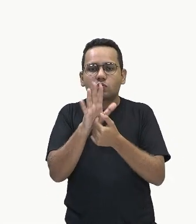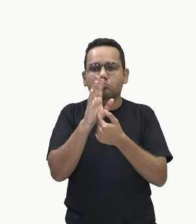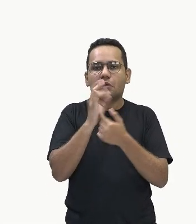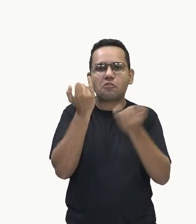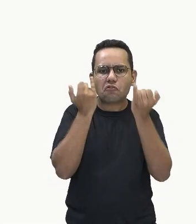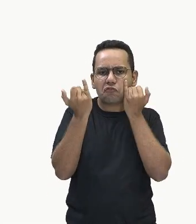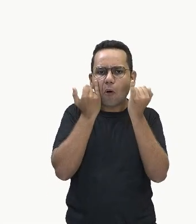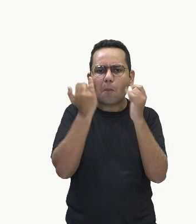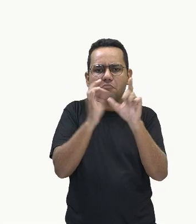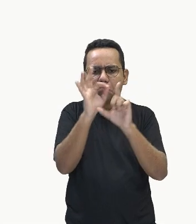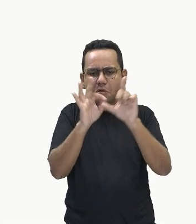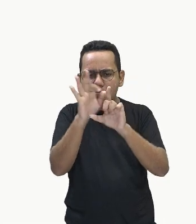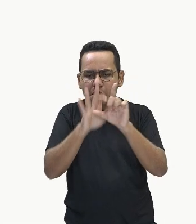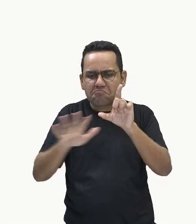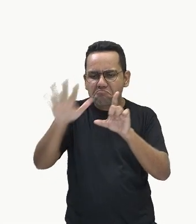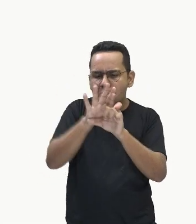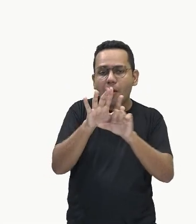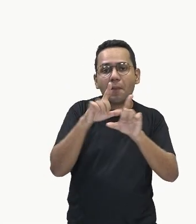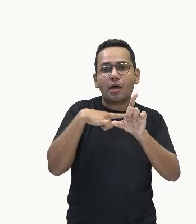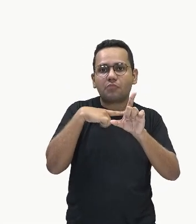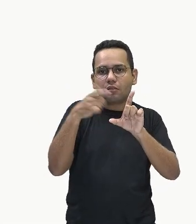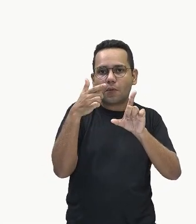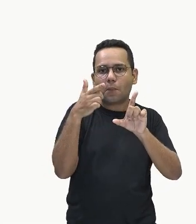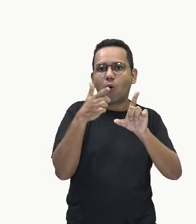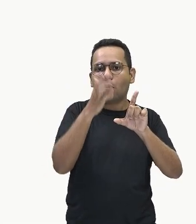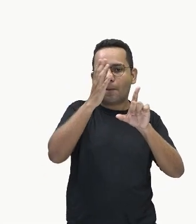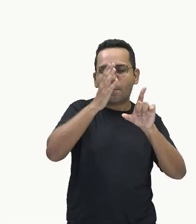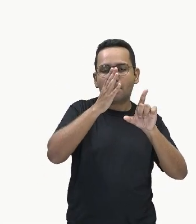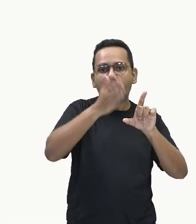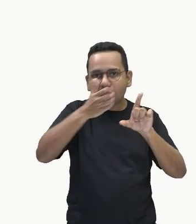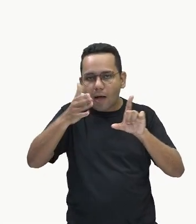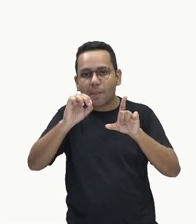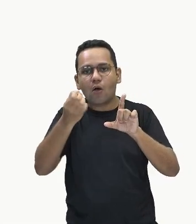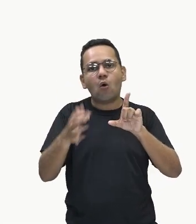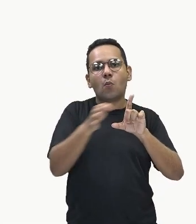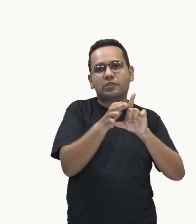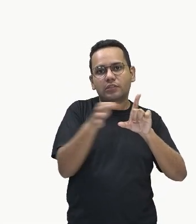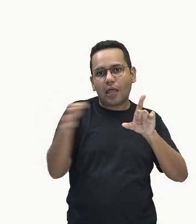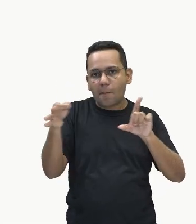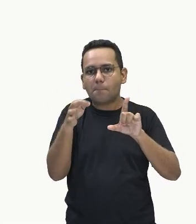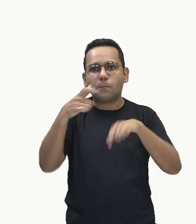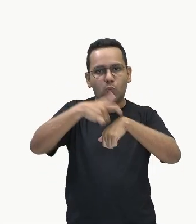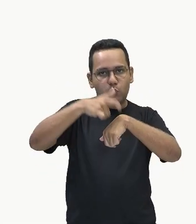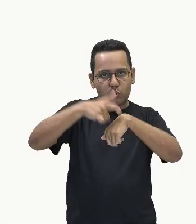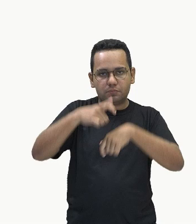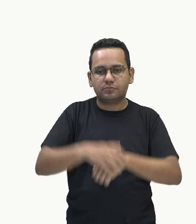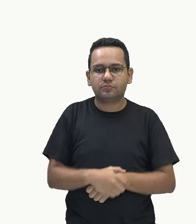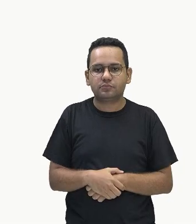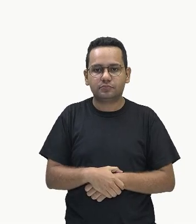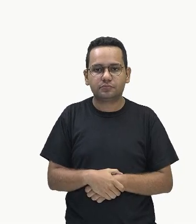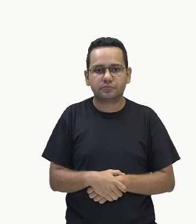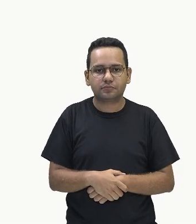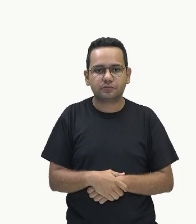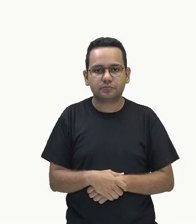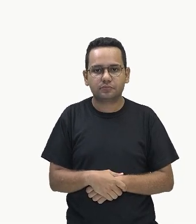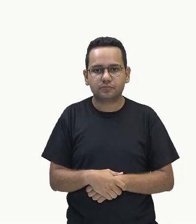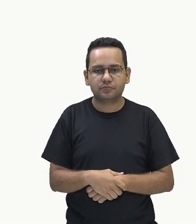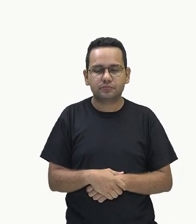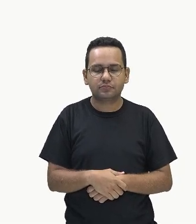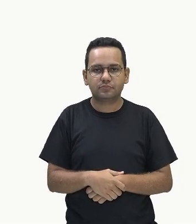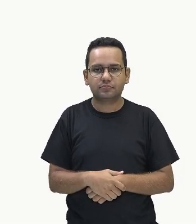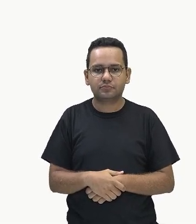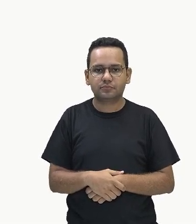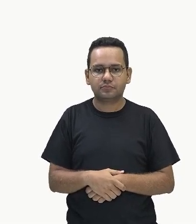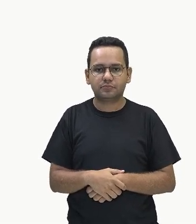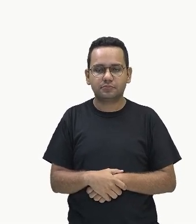do tempo. Então, ó, confrontam dados. Servem para serem gráficos